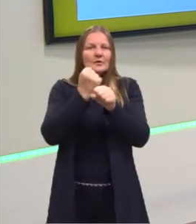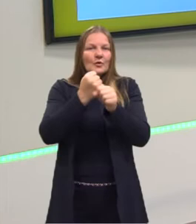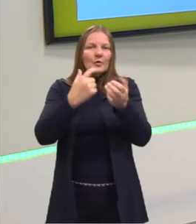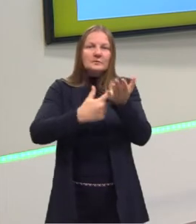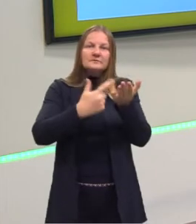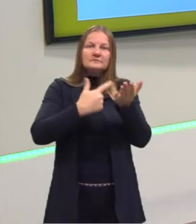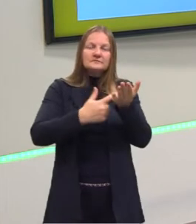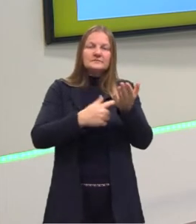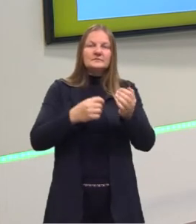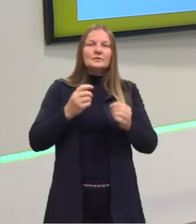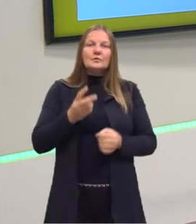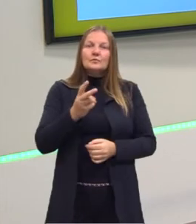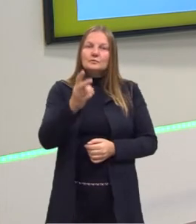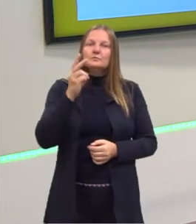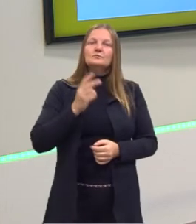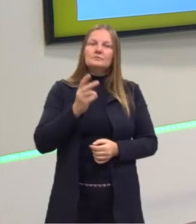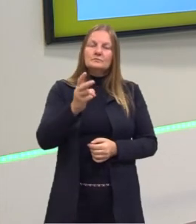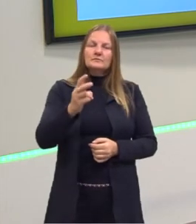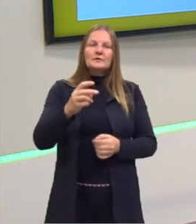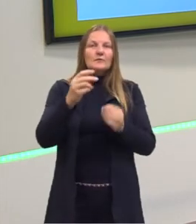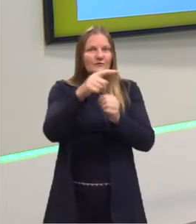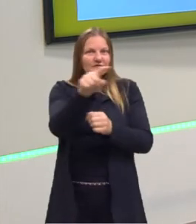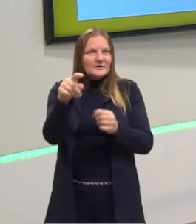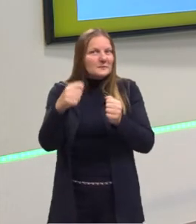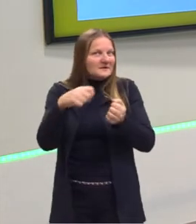continuam fazendo, então não deixem de ler.